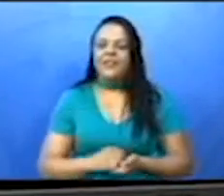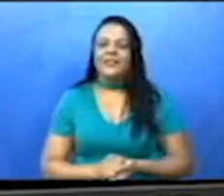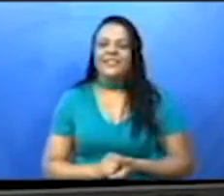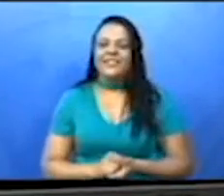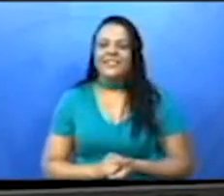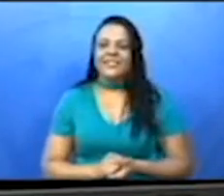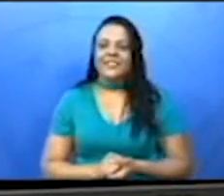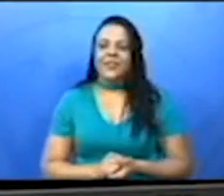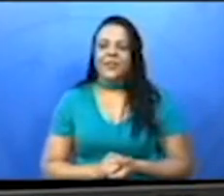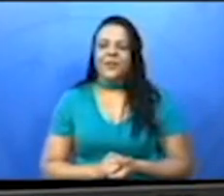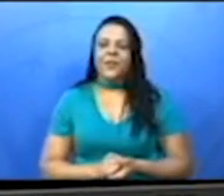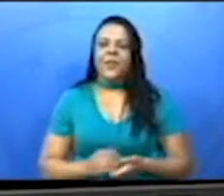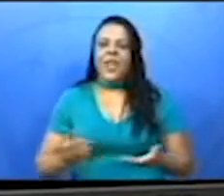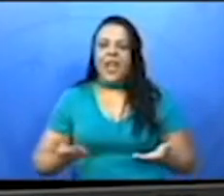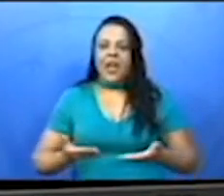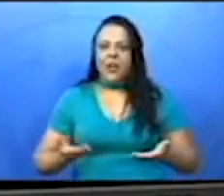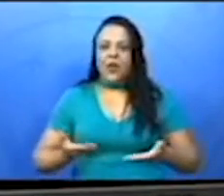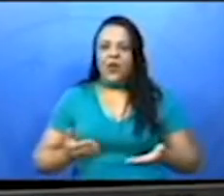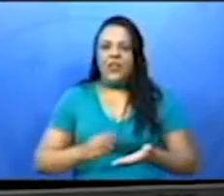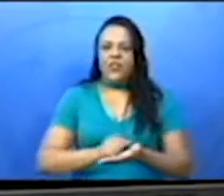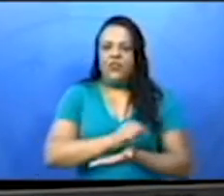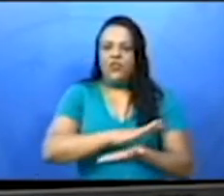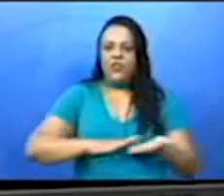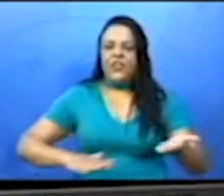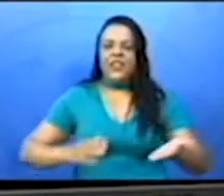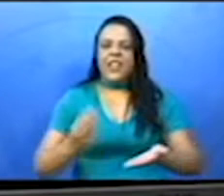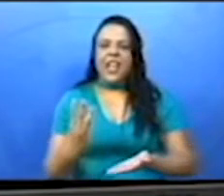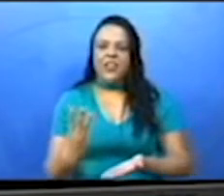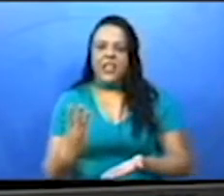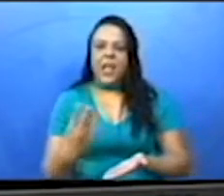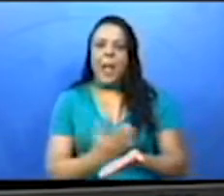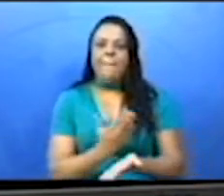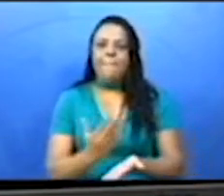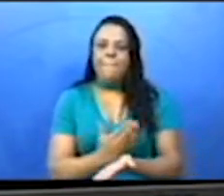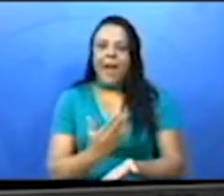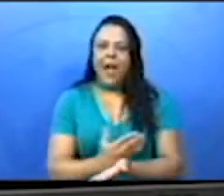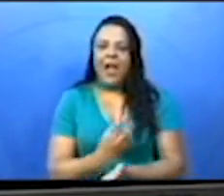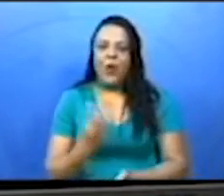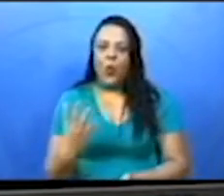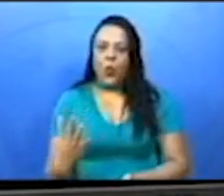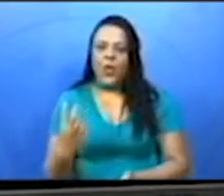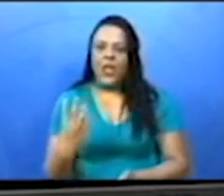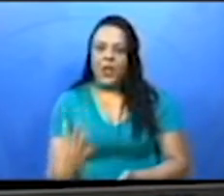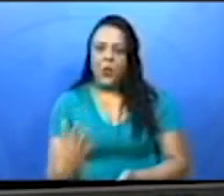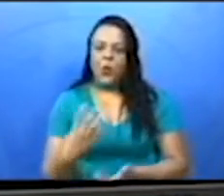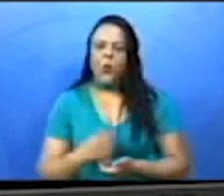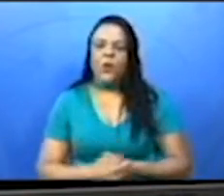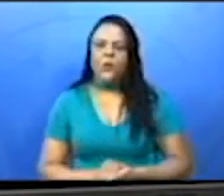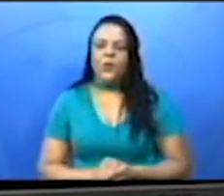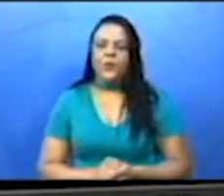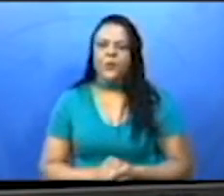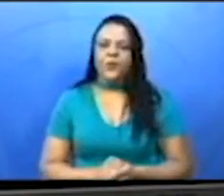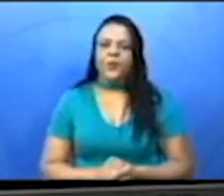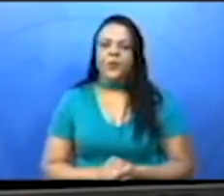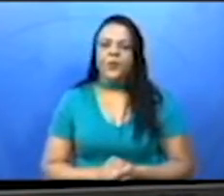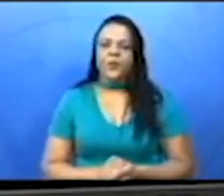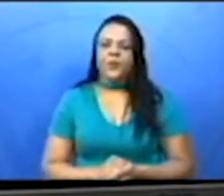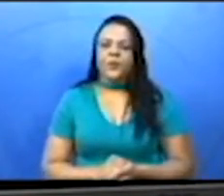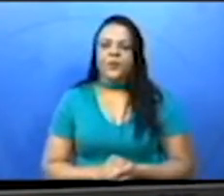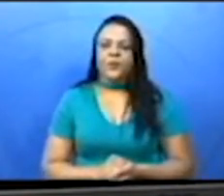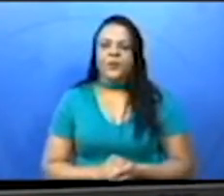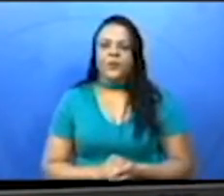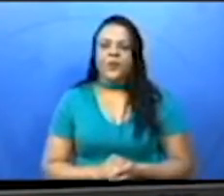Agora, vamos para o exercício 3, na página 44. Vamos fazer uma